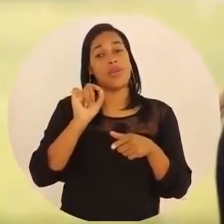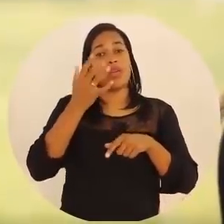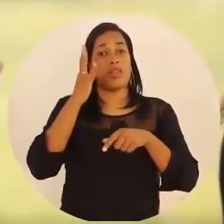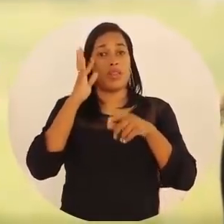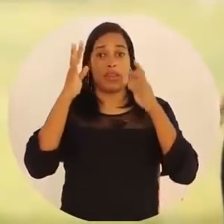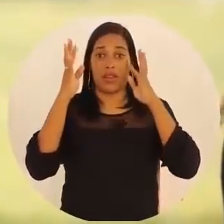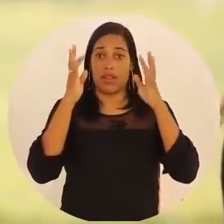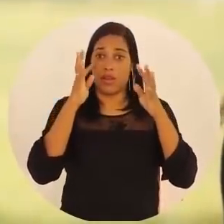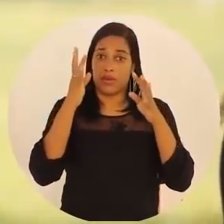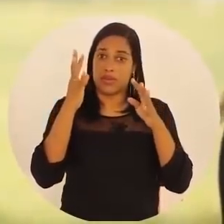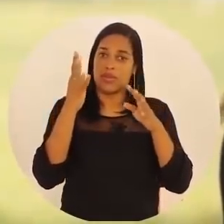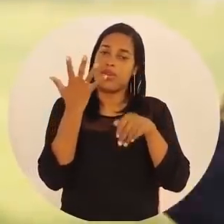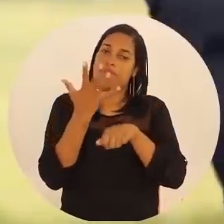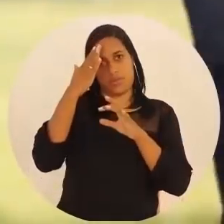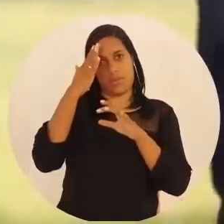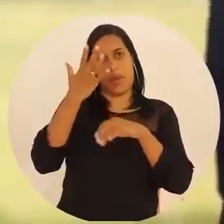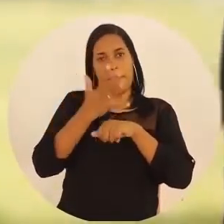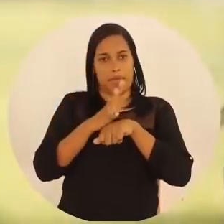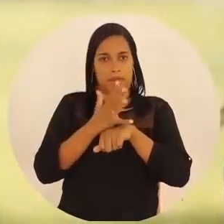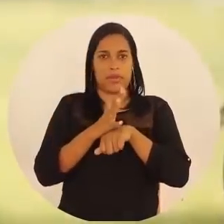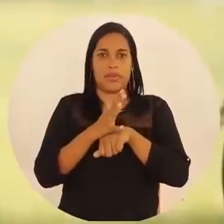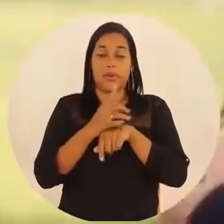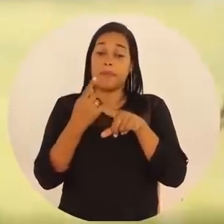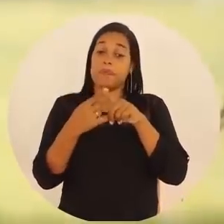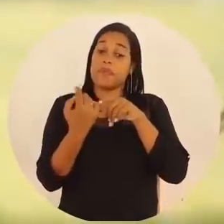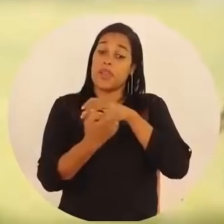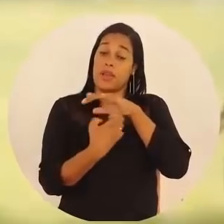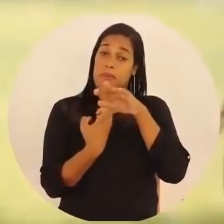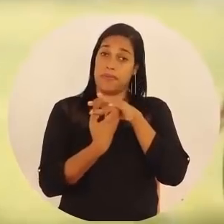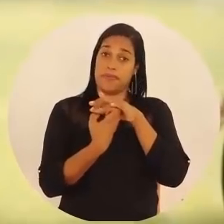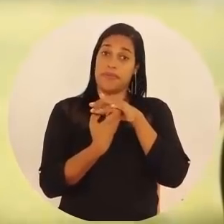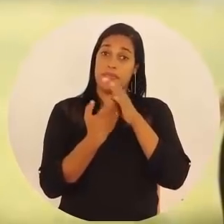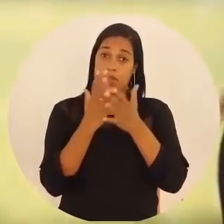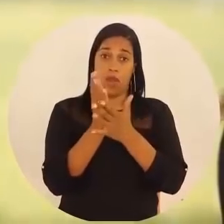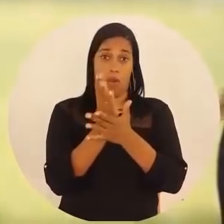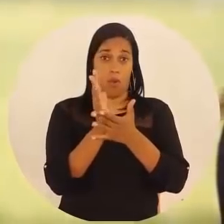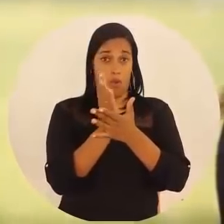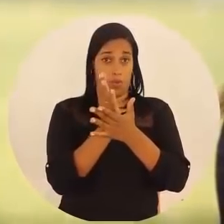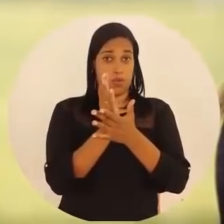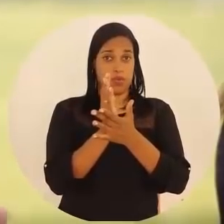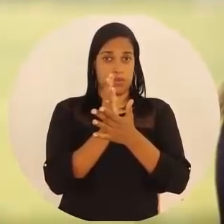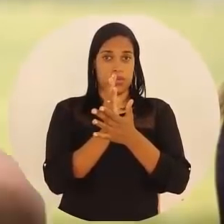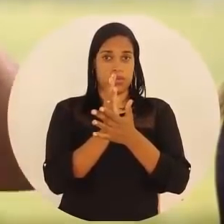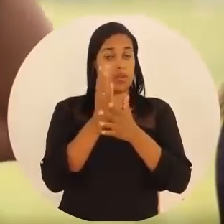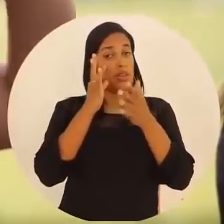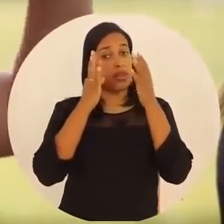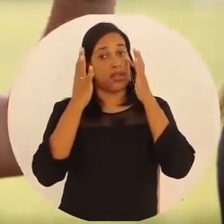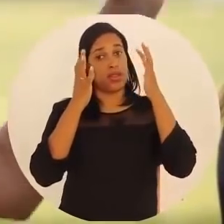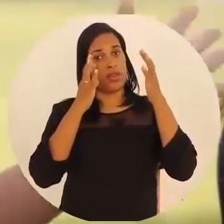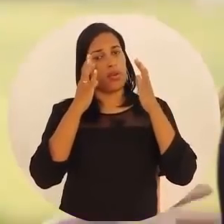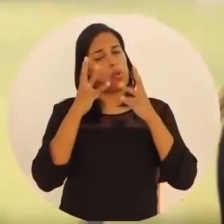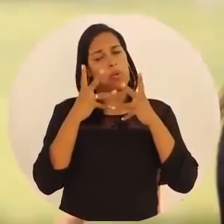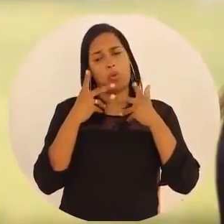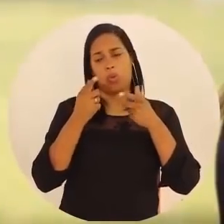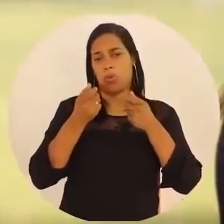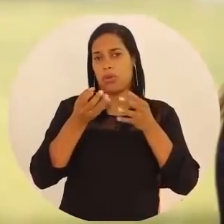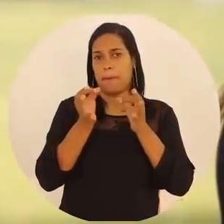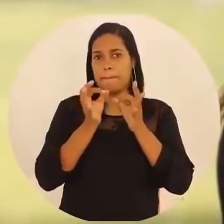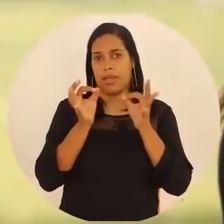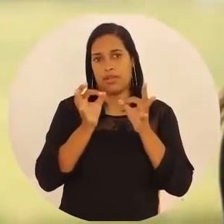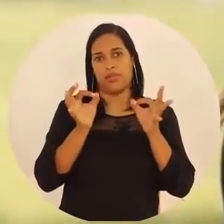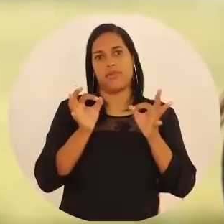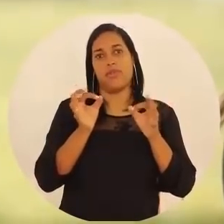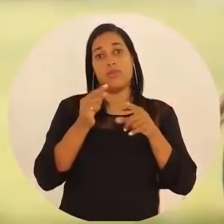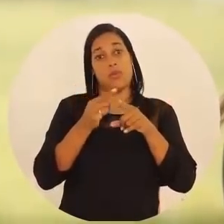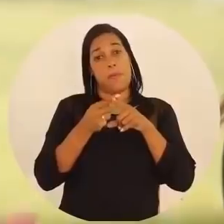teoria está coerente com a prática. Porque há empresas que, do ponto de vista teórico, tudo funciona maravilhosamente.